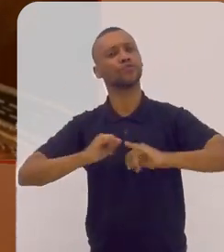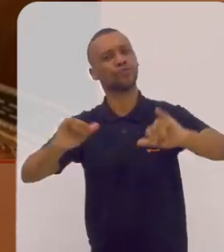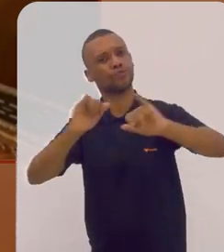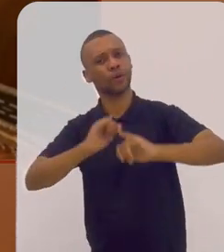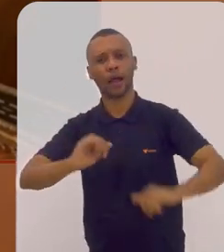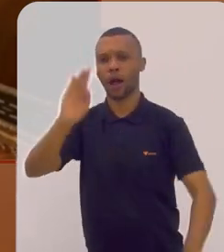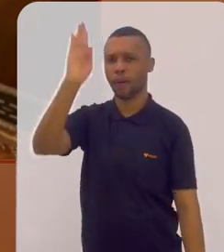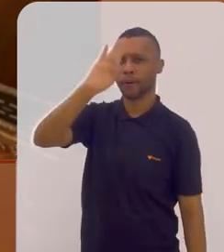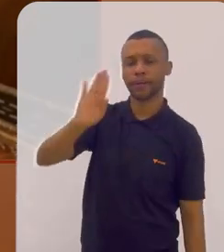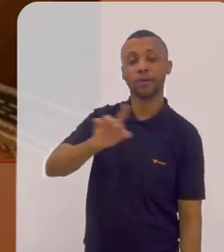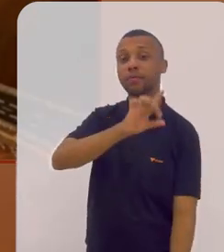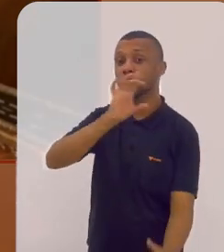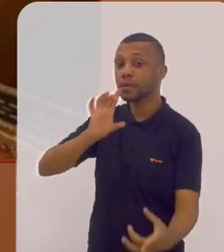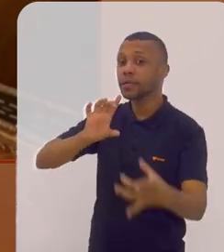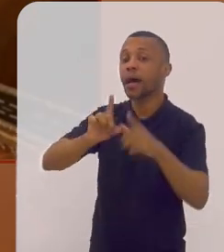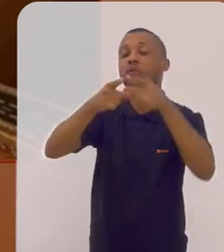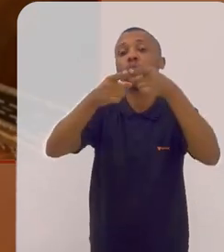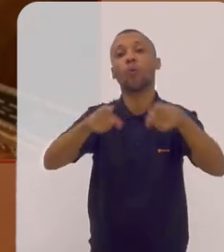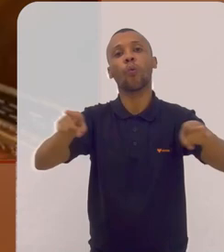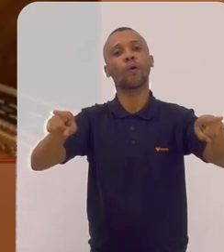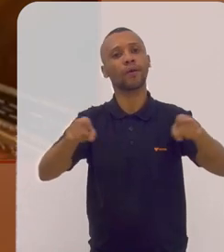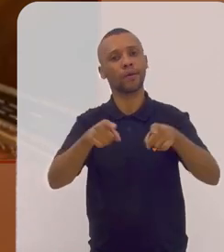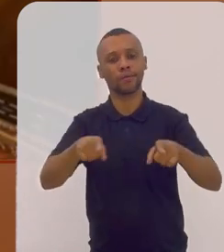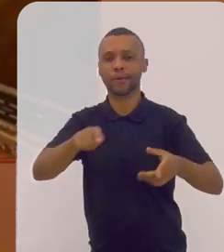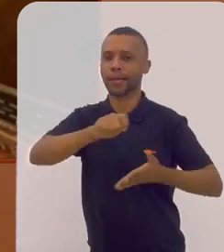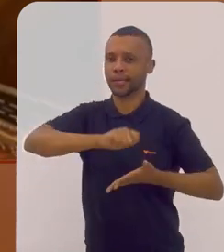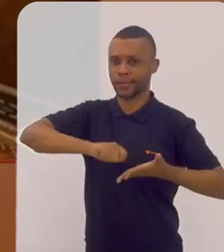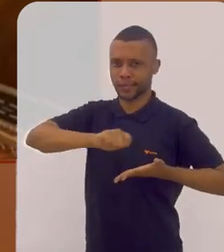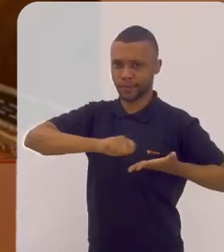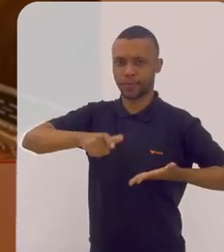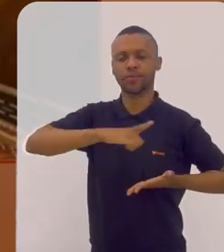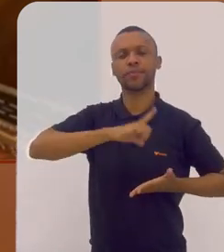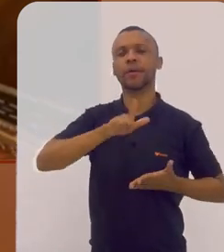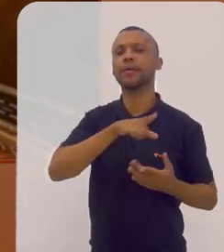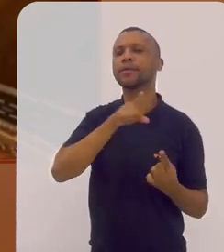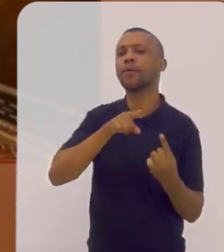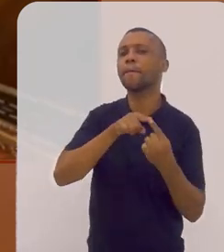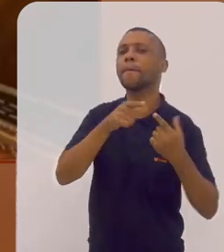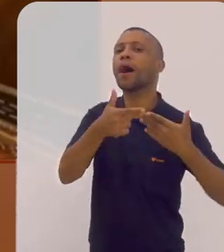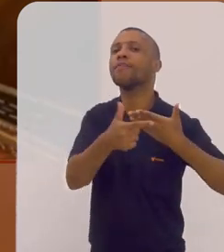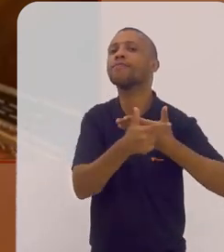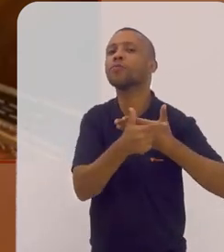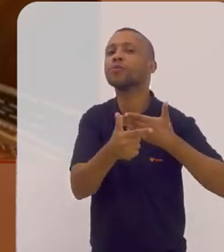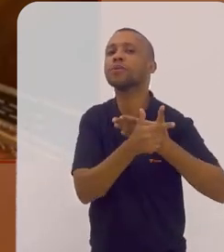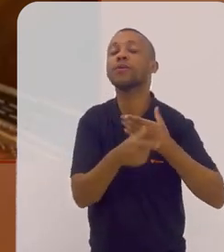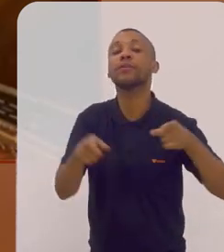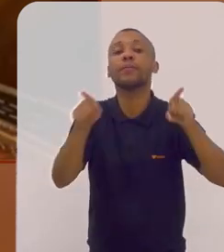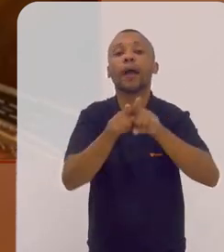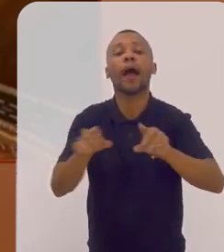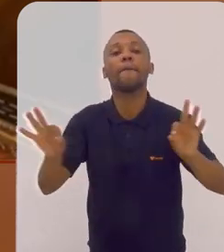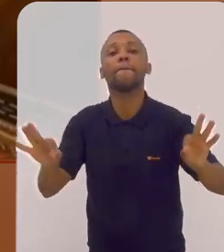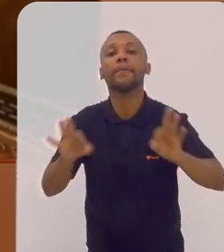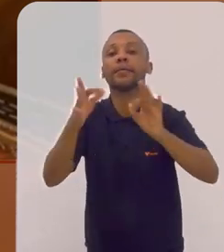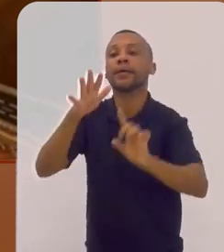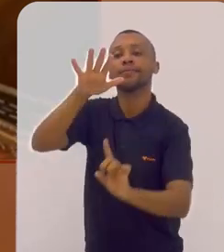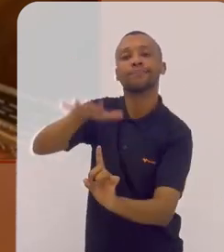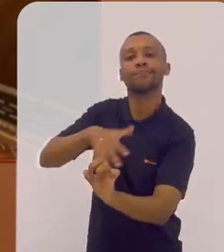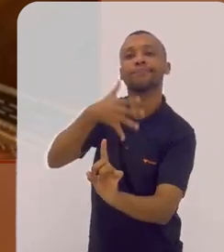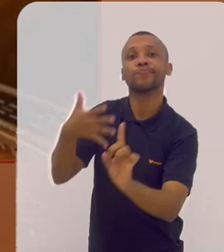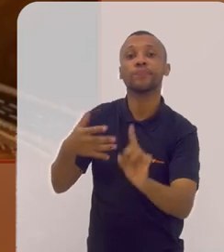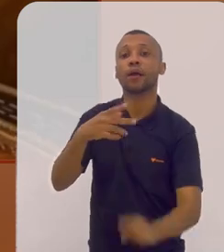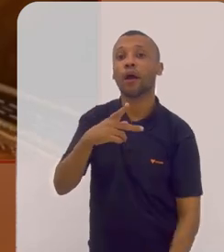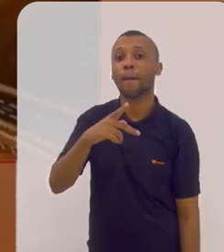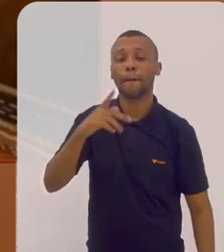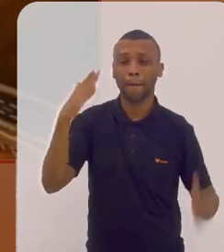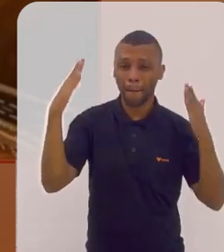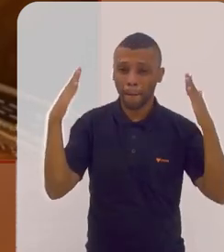o Brasil perante o mundo os hinos que ele escreveu tinham essa função e também a missa que ele dedicou